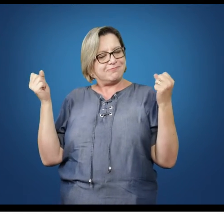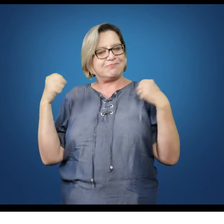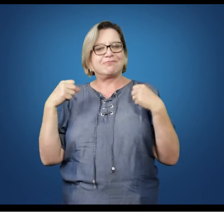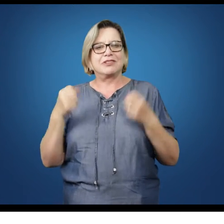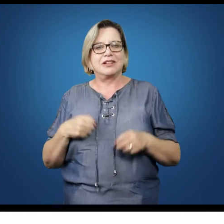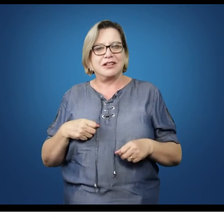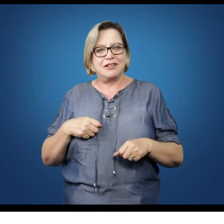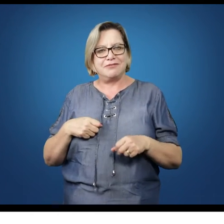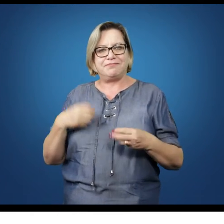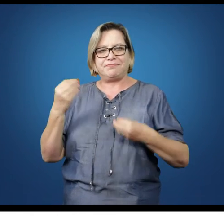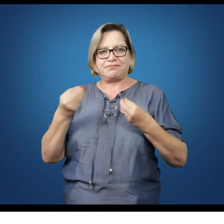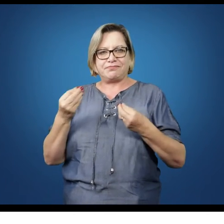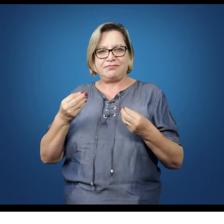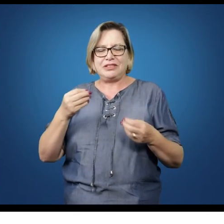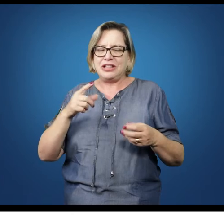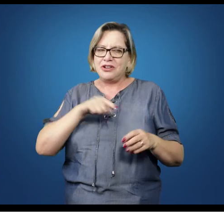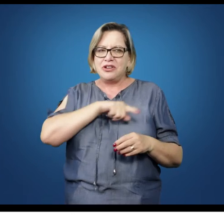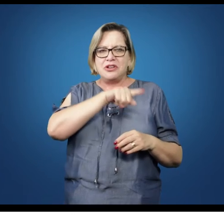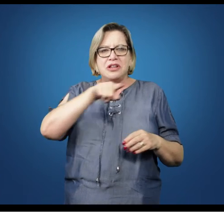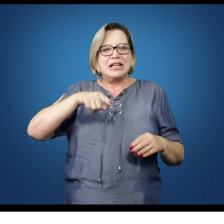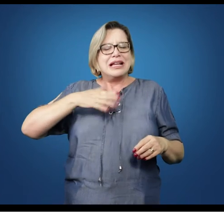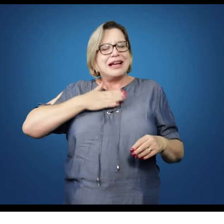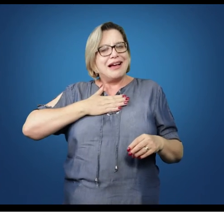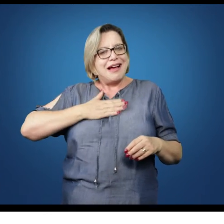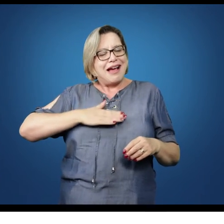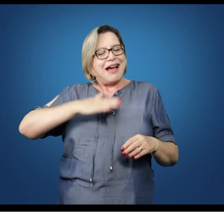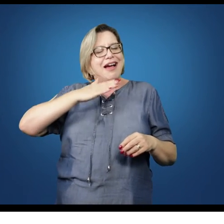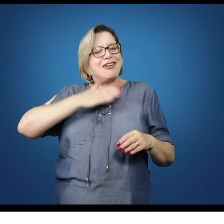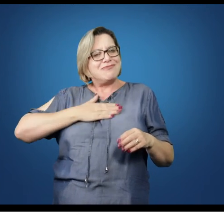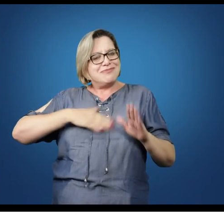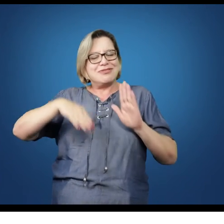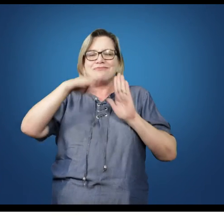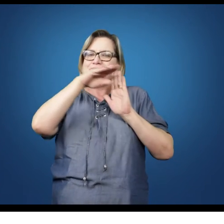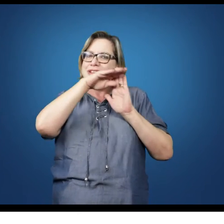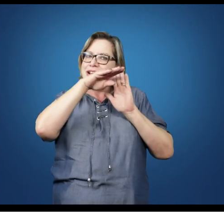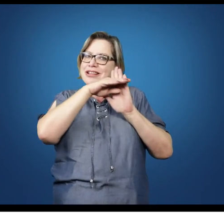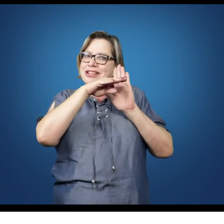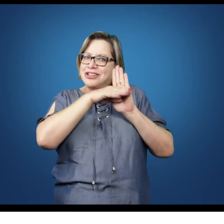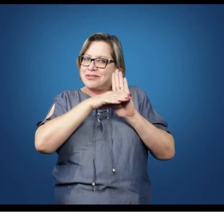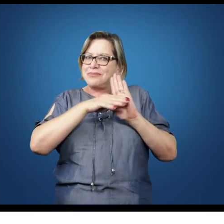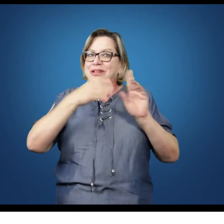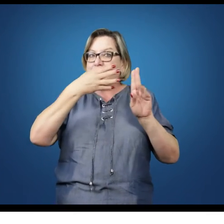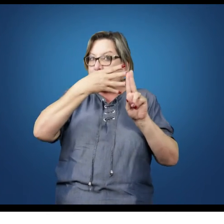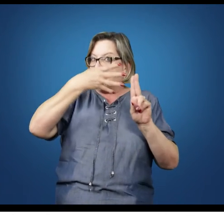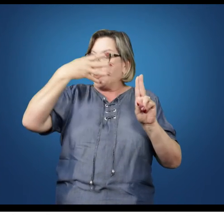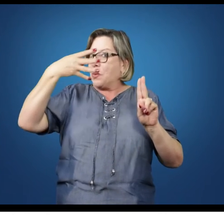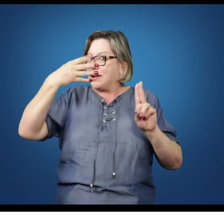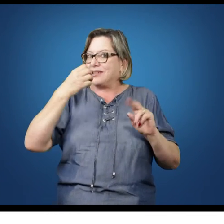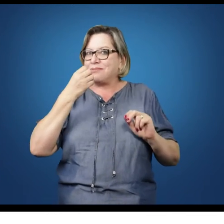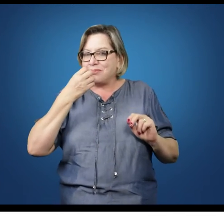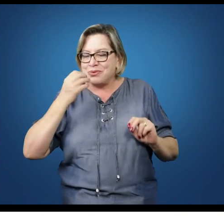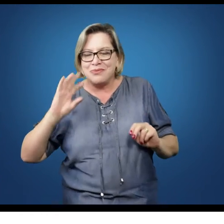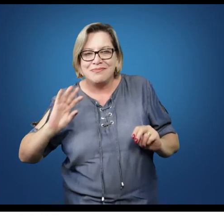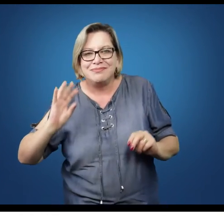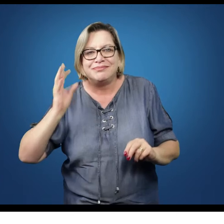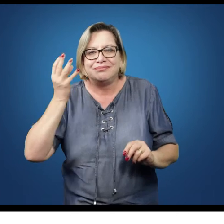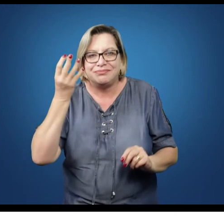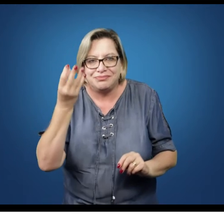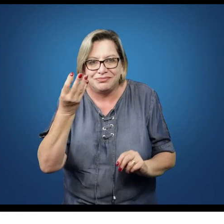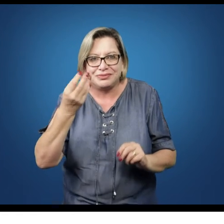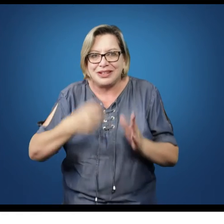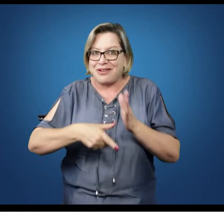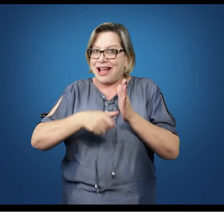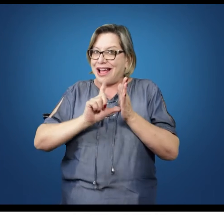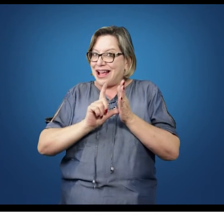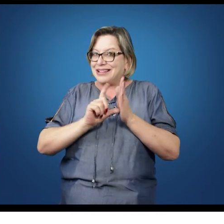é nesse momento. Então, tem muita tranquilidade na hora do planejamento, para que tudo ocorra bem na quarta etapa, nessa quarta unidade, que é